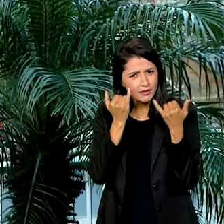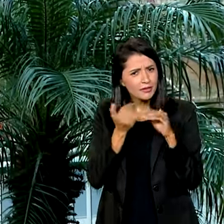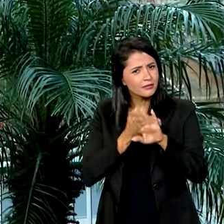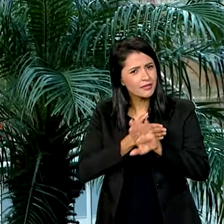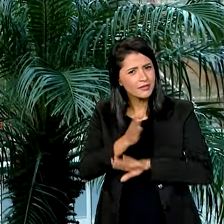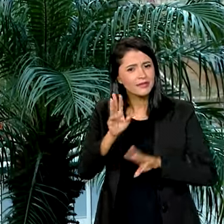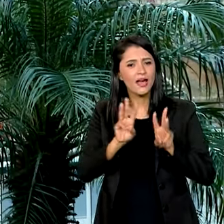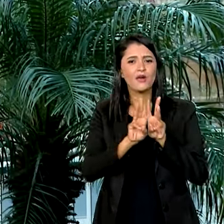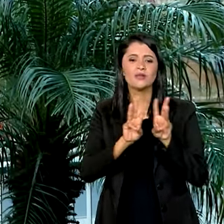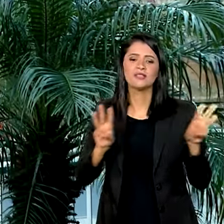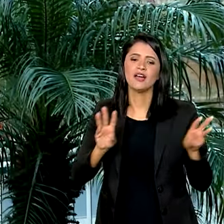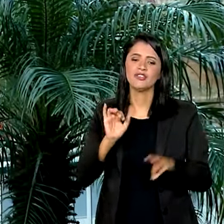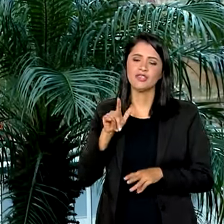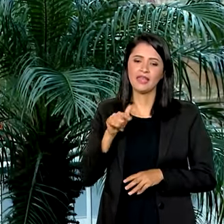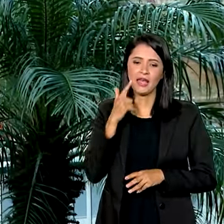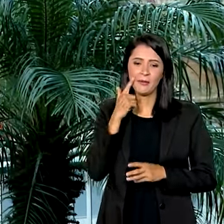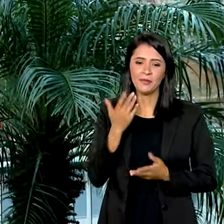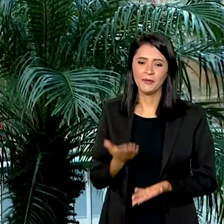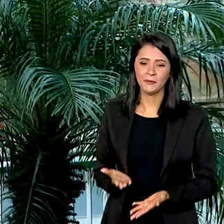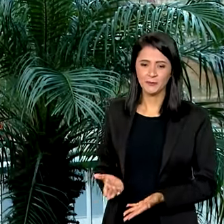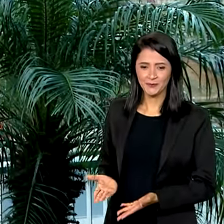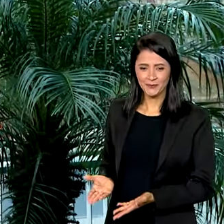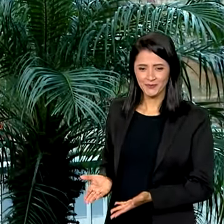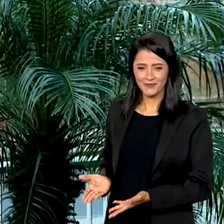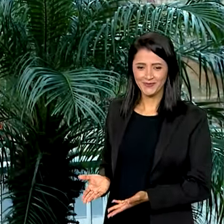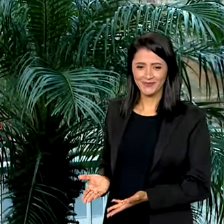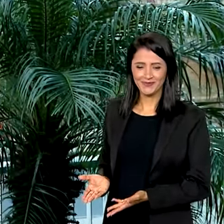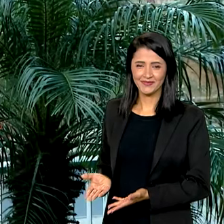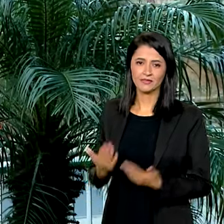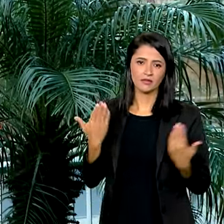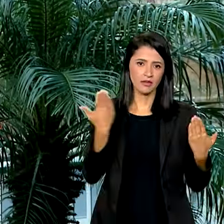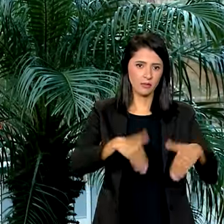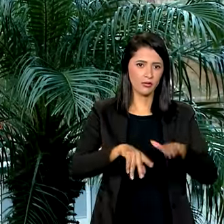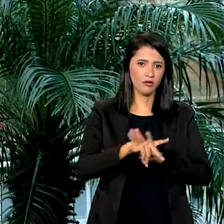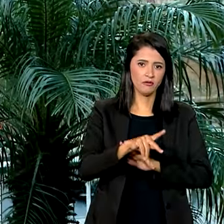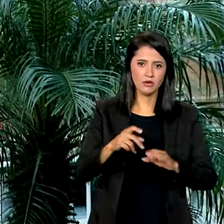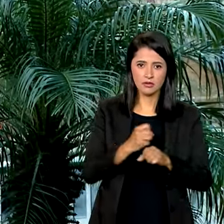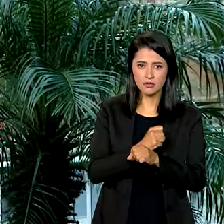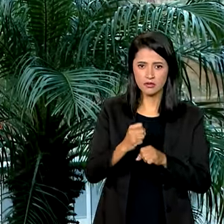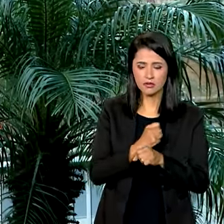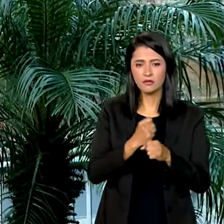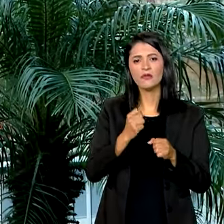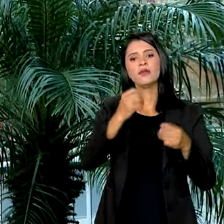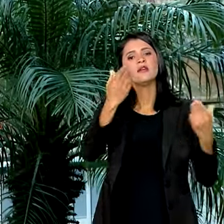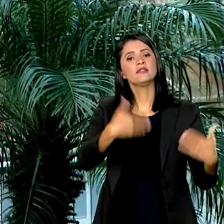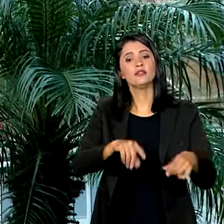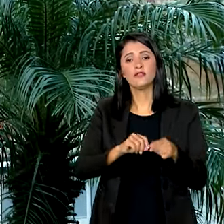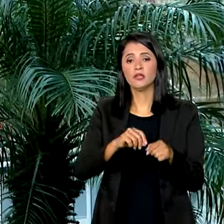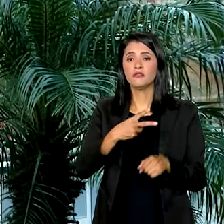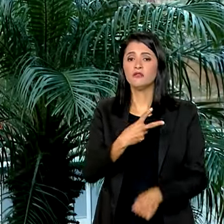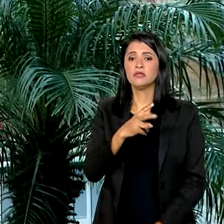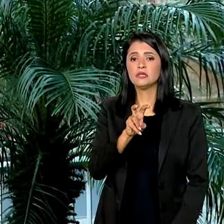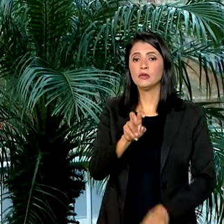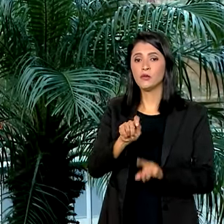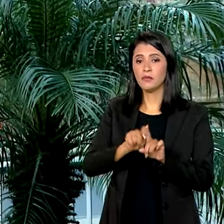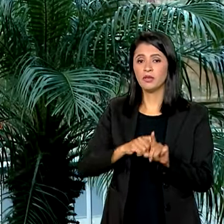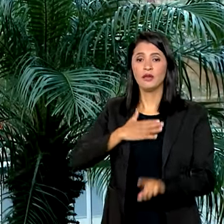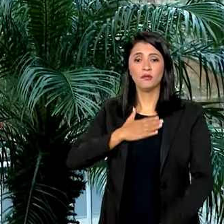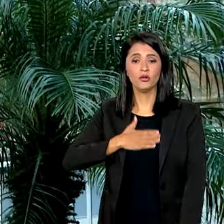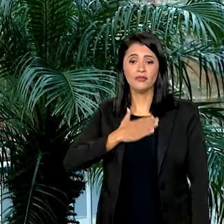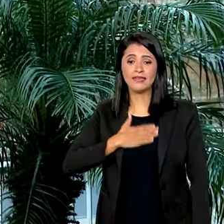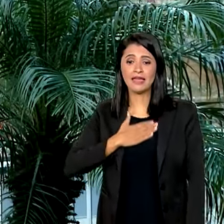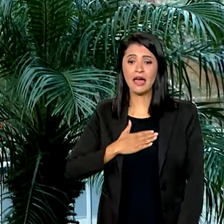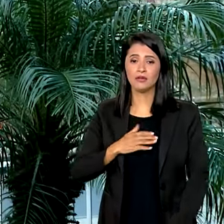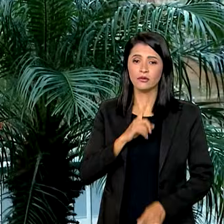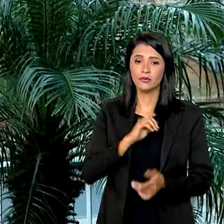é só acessar o site do INEP gov.br barra INEP. As provas do INSEJA este ano vão ser aplicadas no dia 25 de agosto. Do Rio de